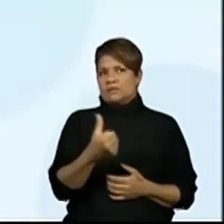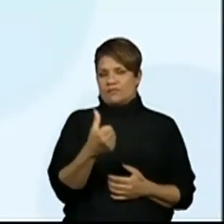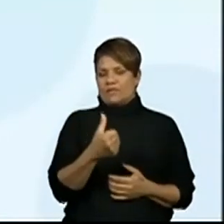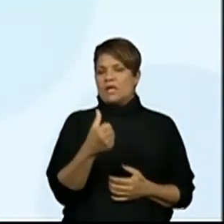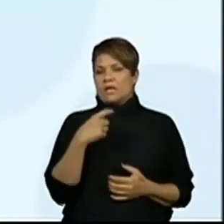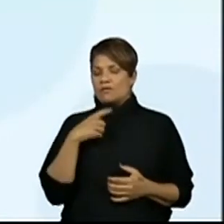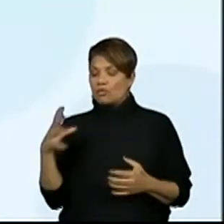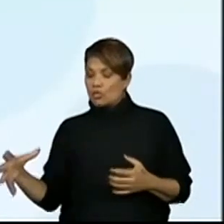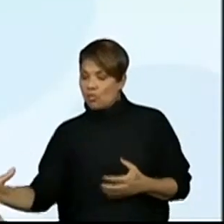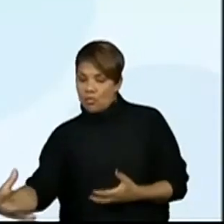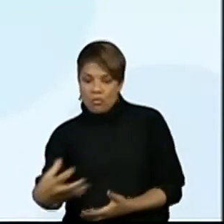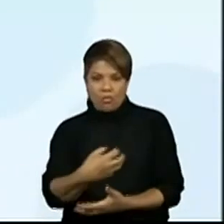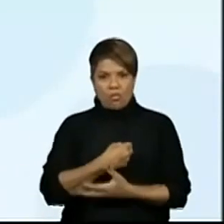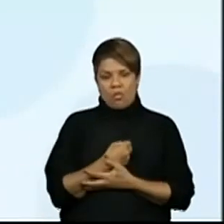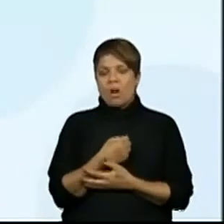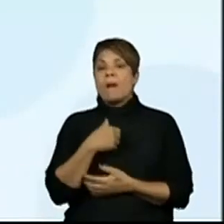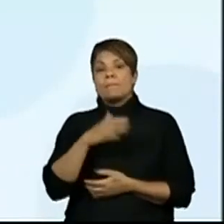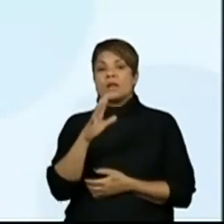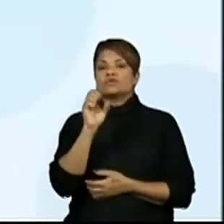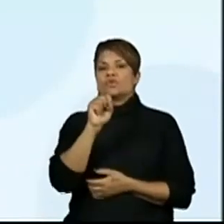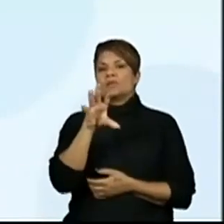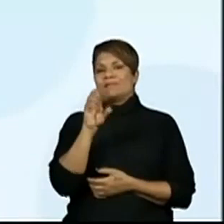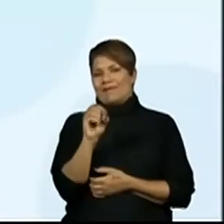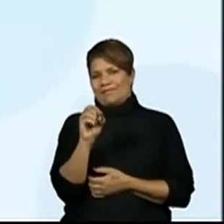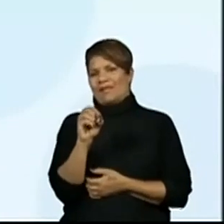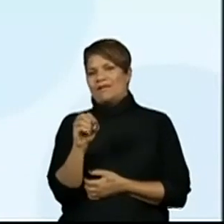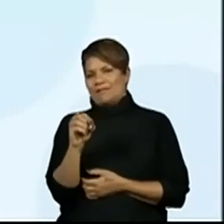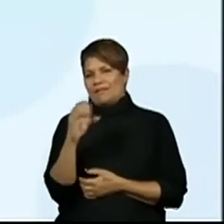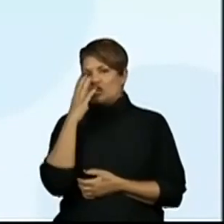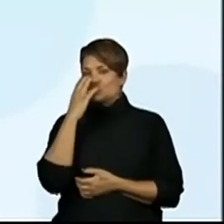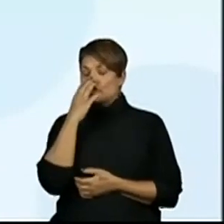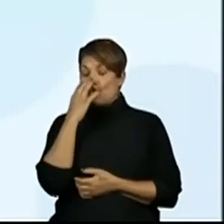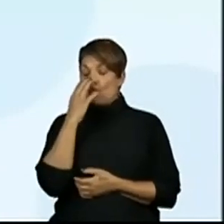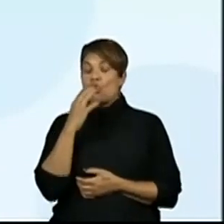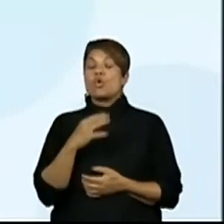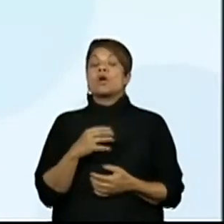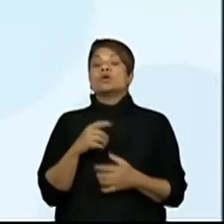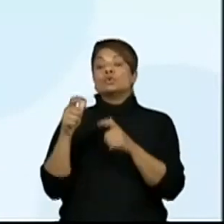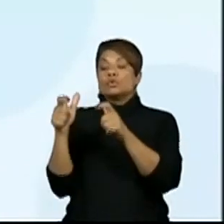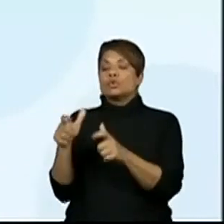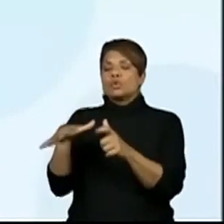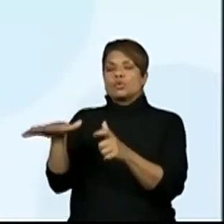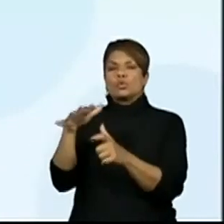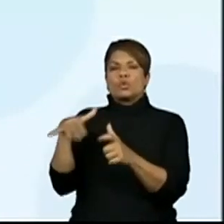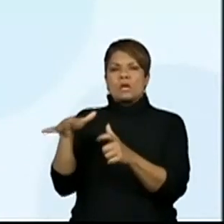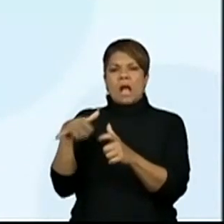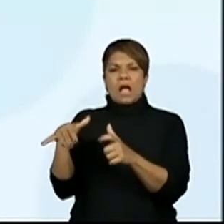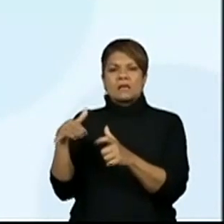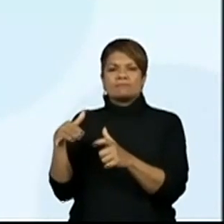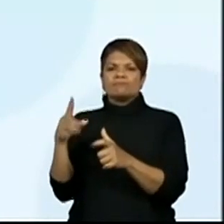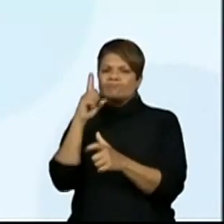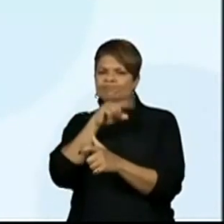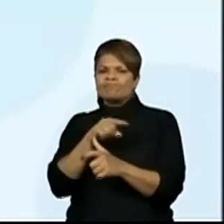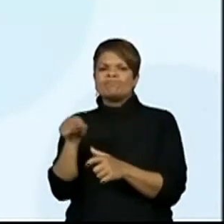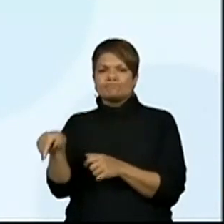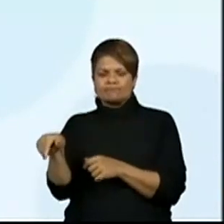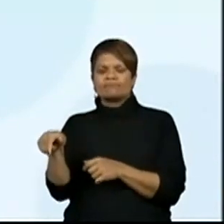80 cachorros de um canil clandestino, situado no interior de São Paulo.